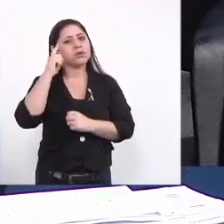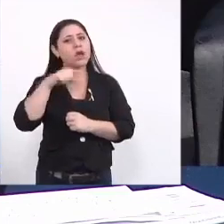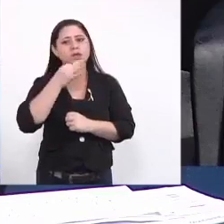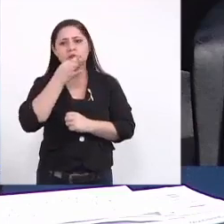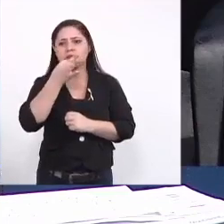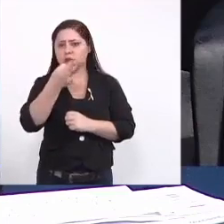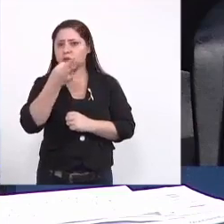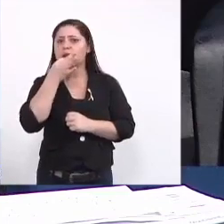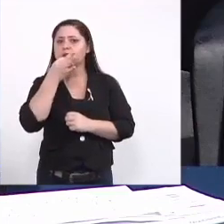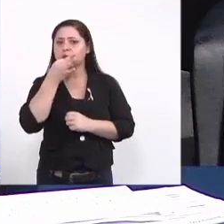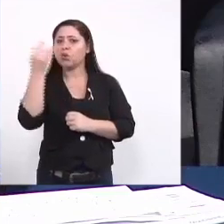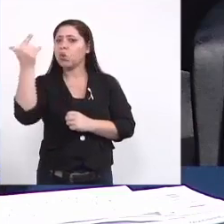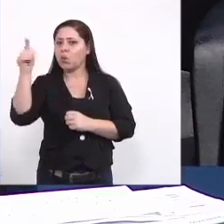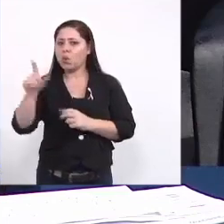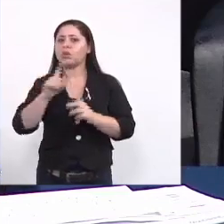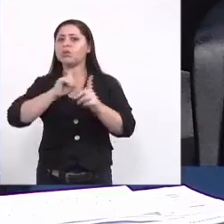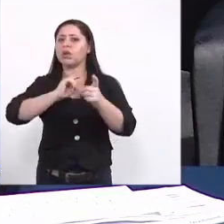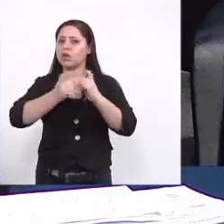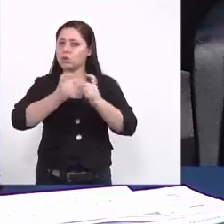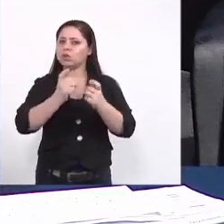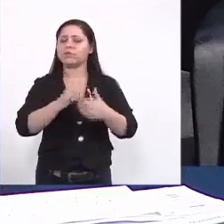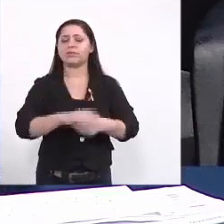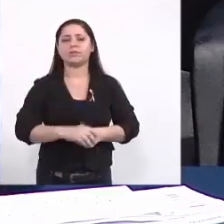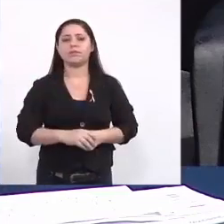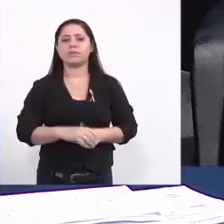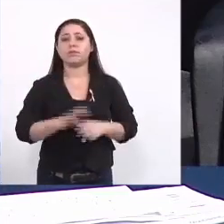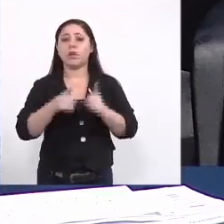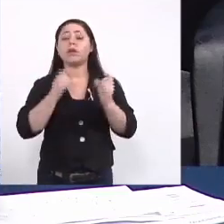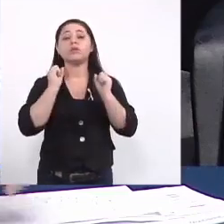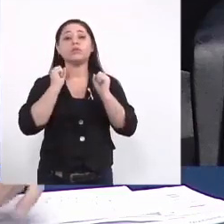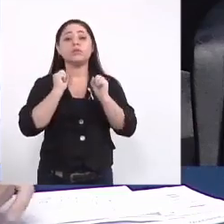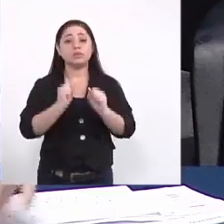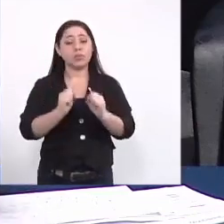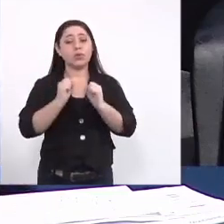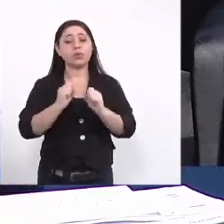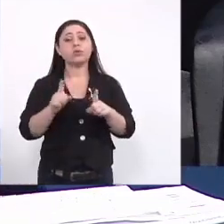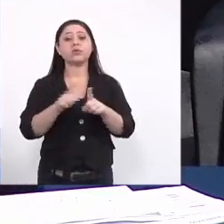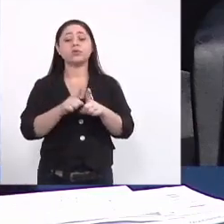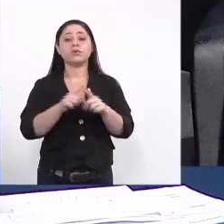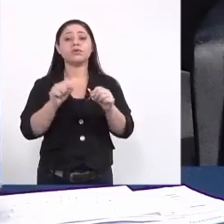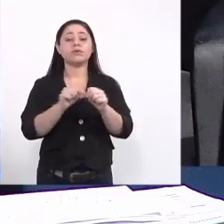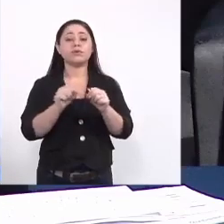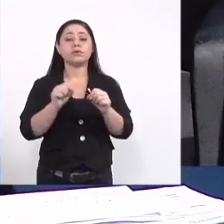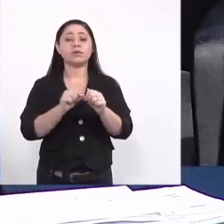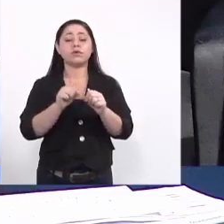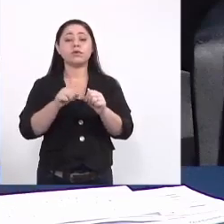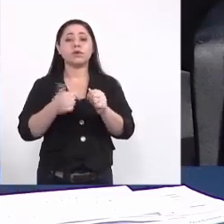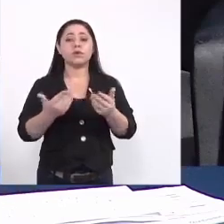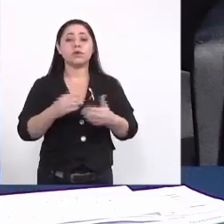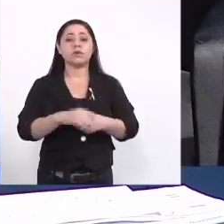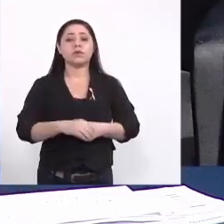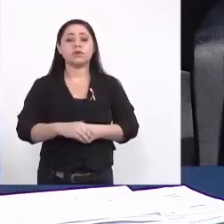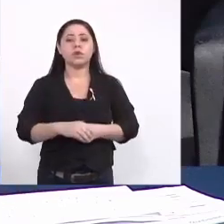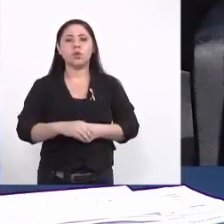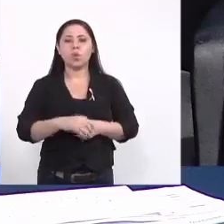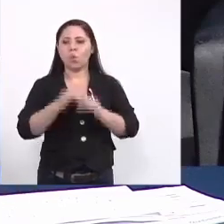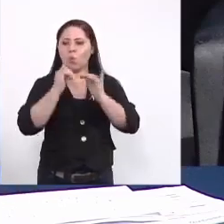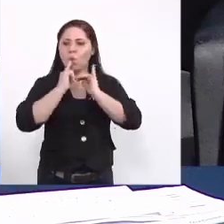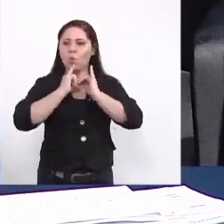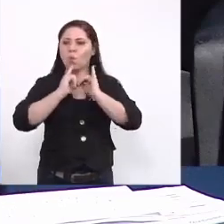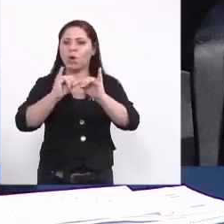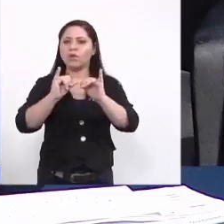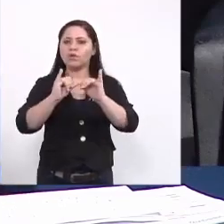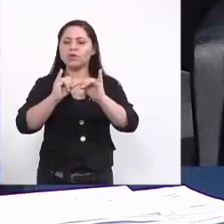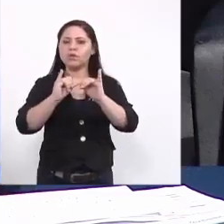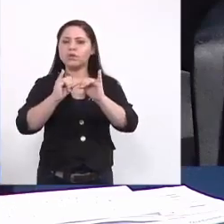citada na outra reunião mas podemos fazer um comunicado